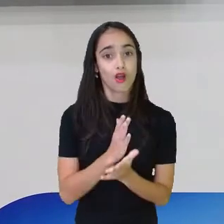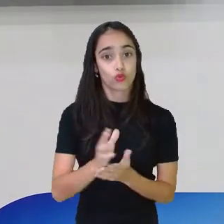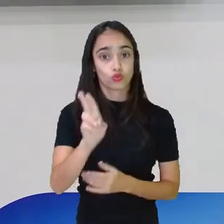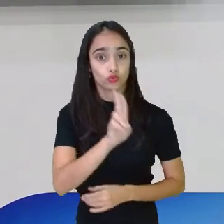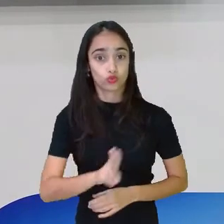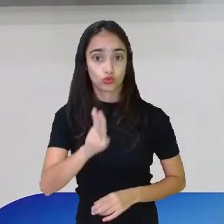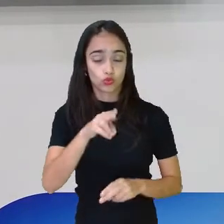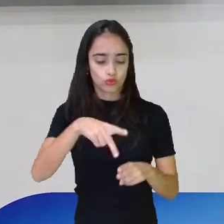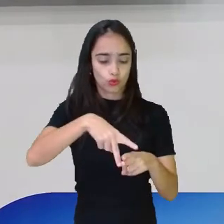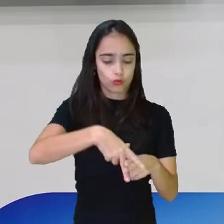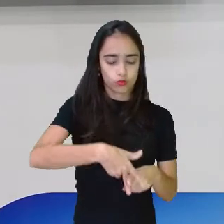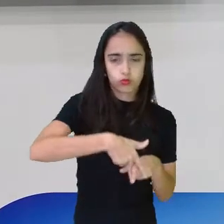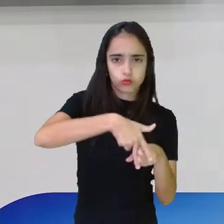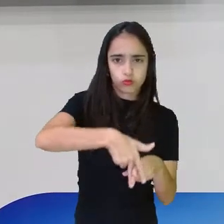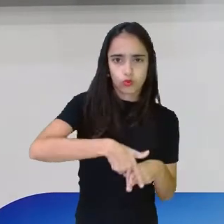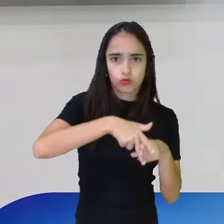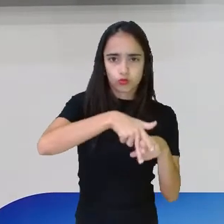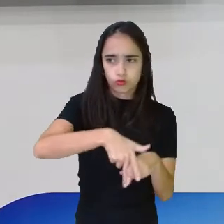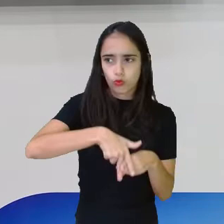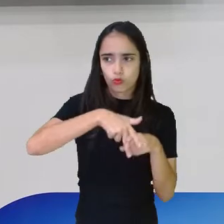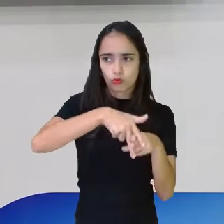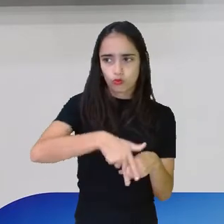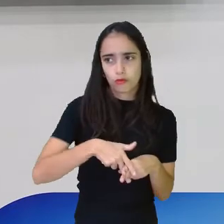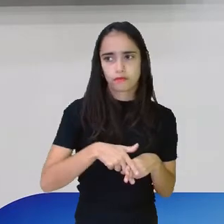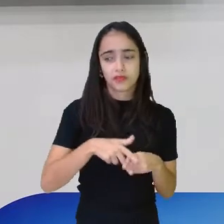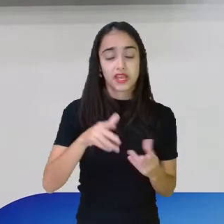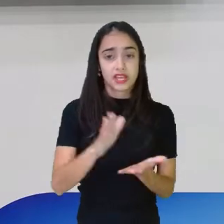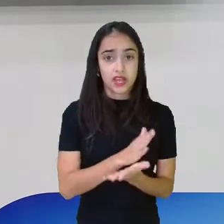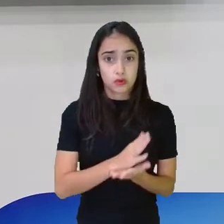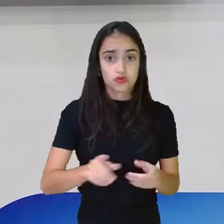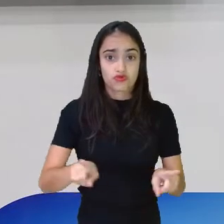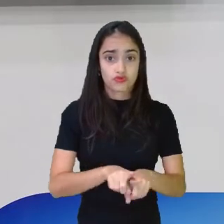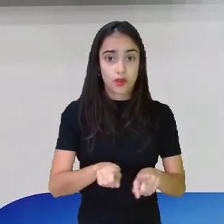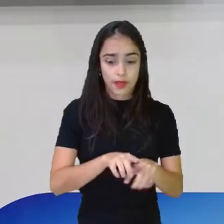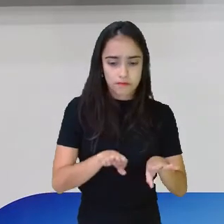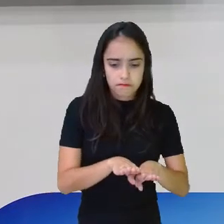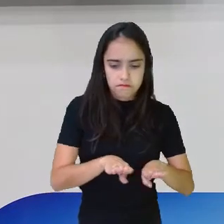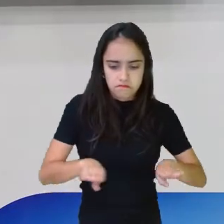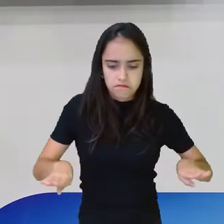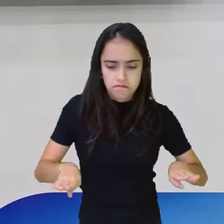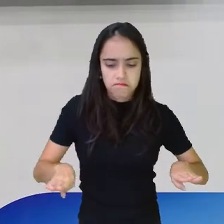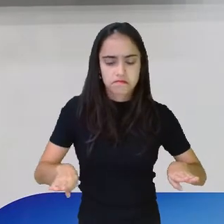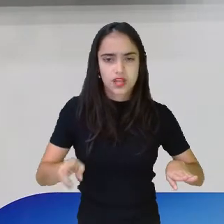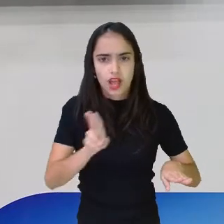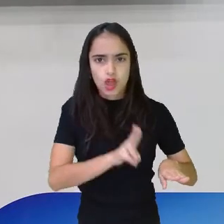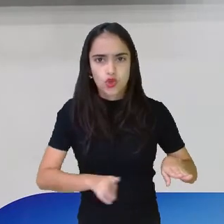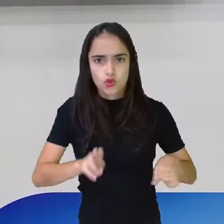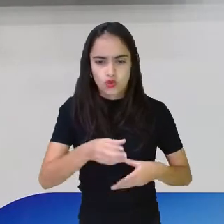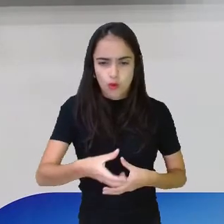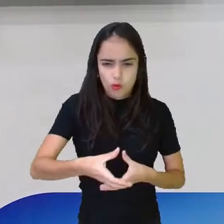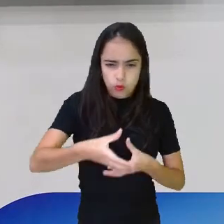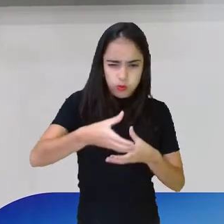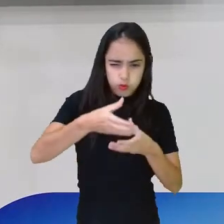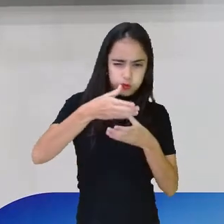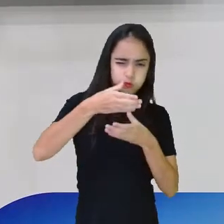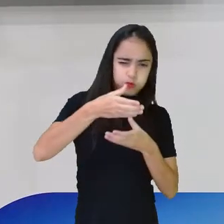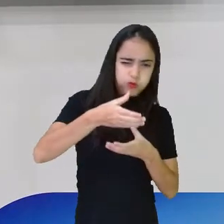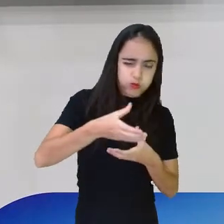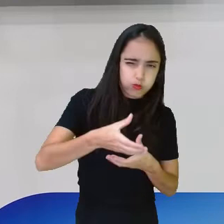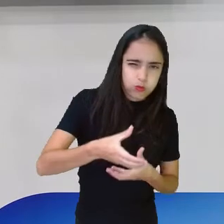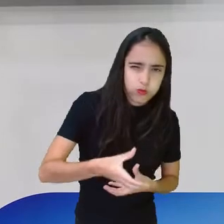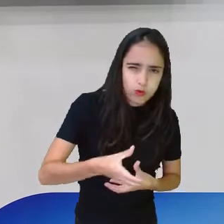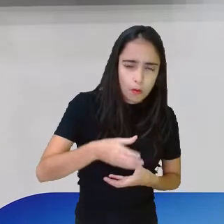no chão. E esses soldados aqui no chão, olha, eles estão com os canhões, que eram utilizados naquela época, nas